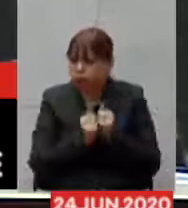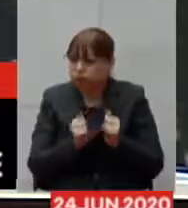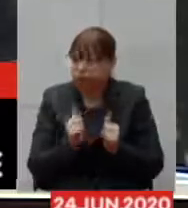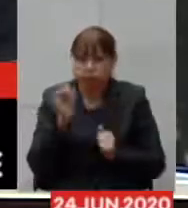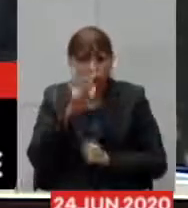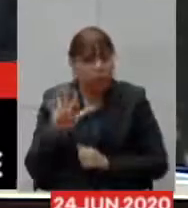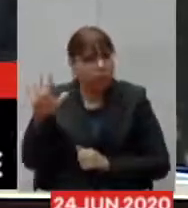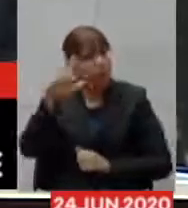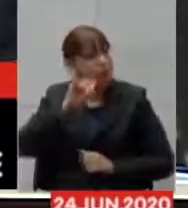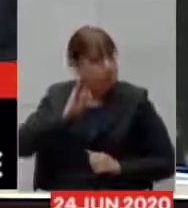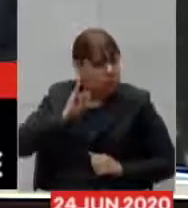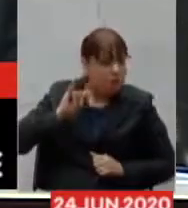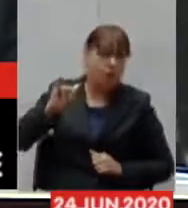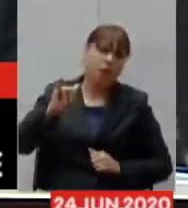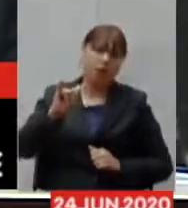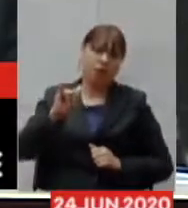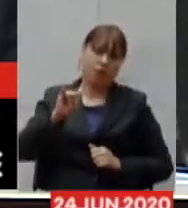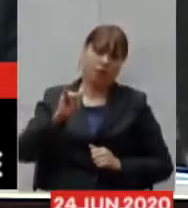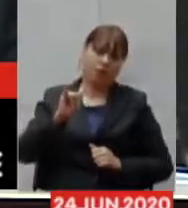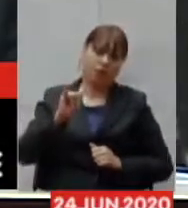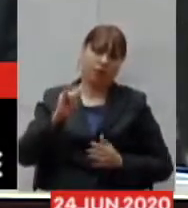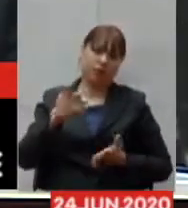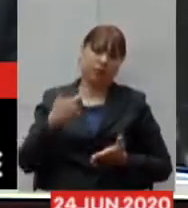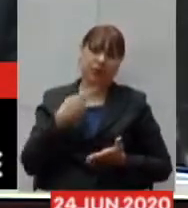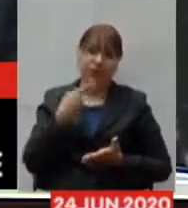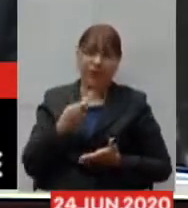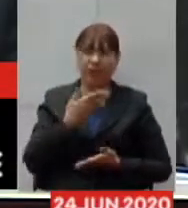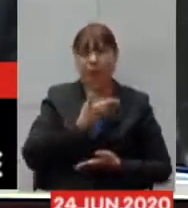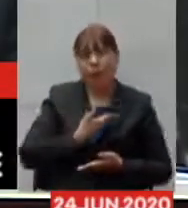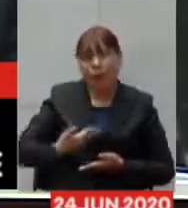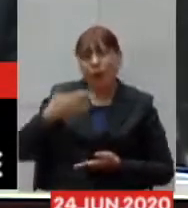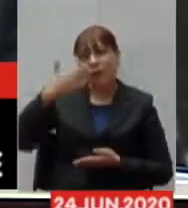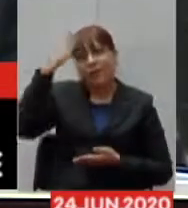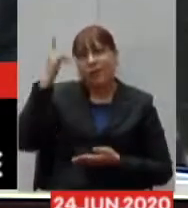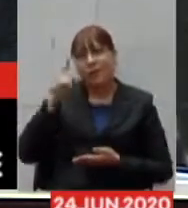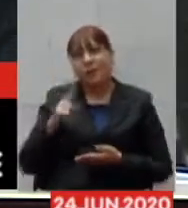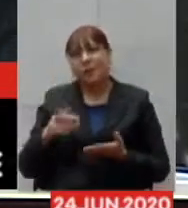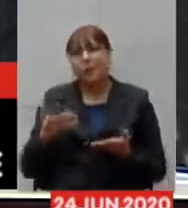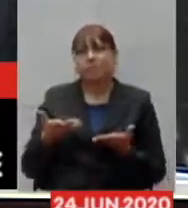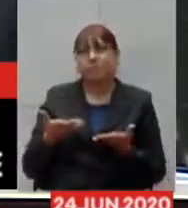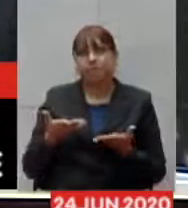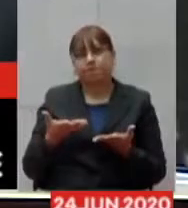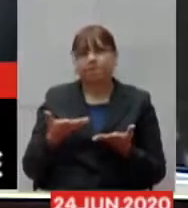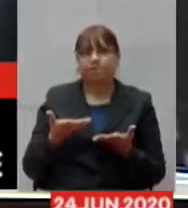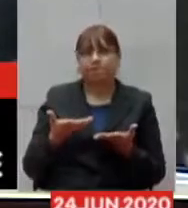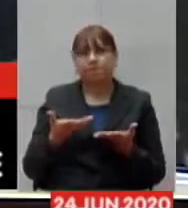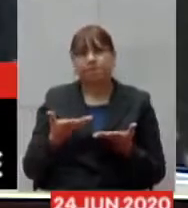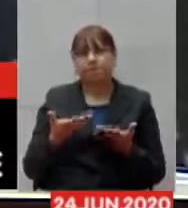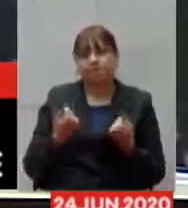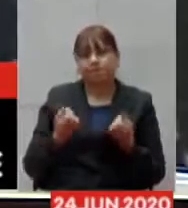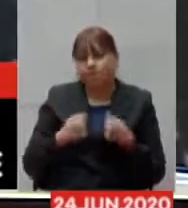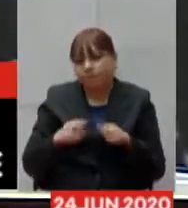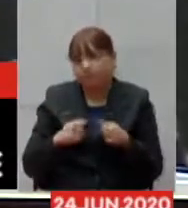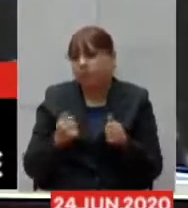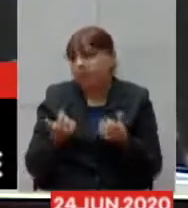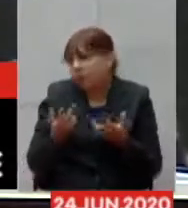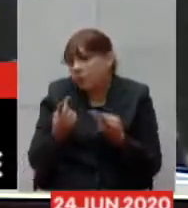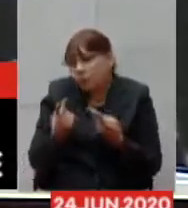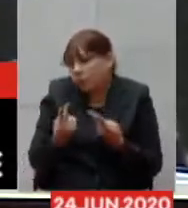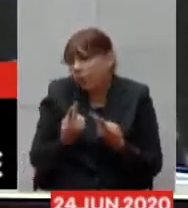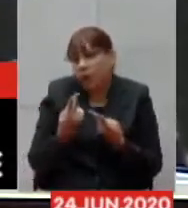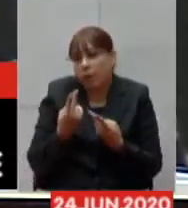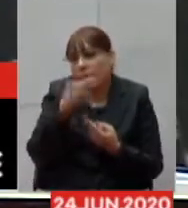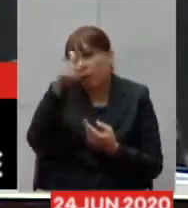não vou dizer que o governador Zema ele tem que se comportar como os governadores do Rio e São